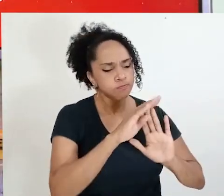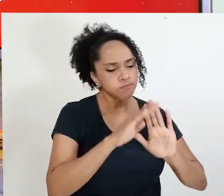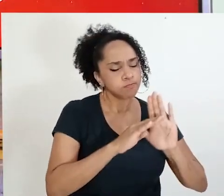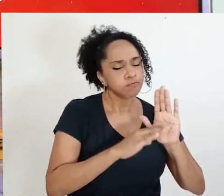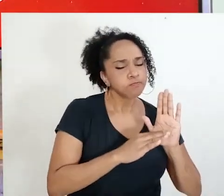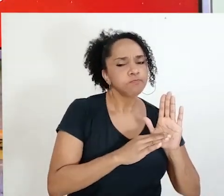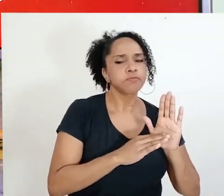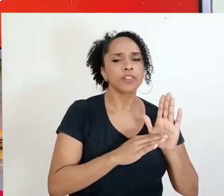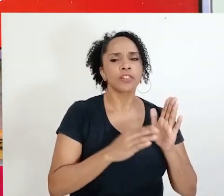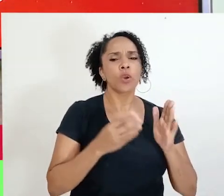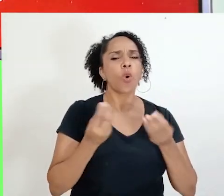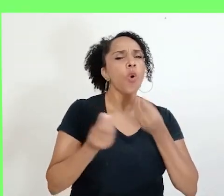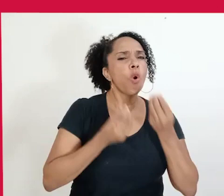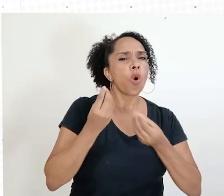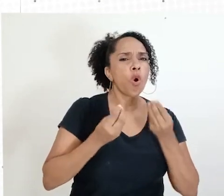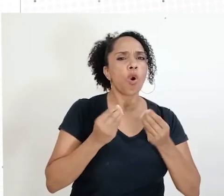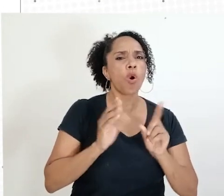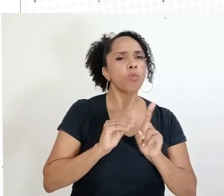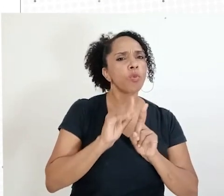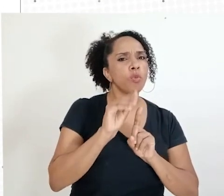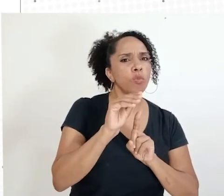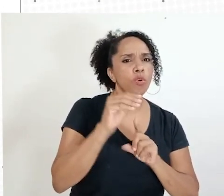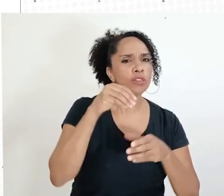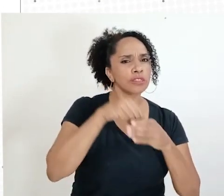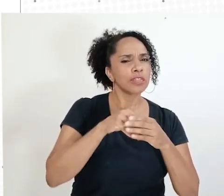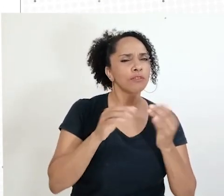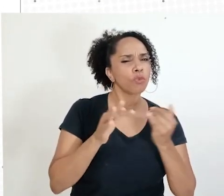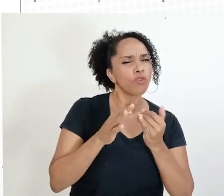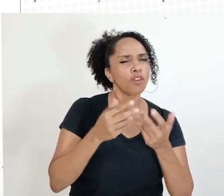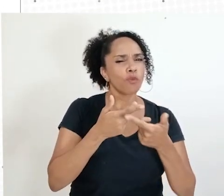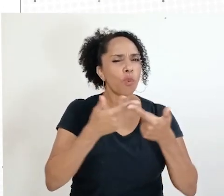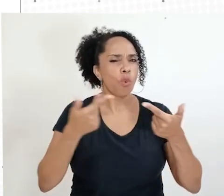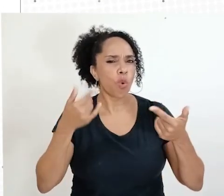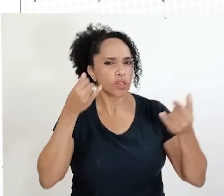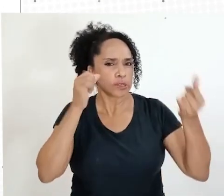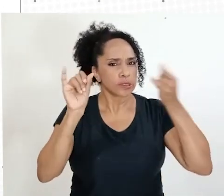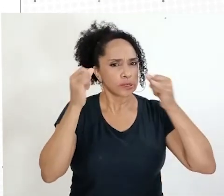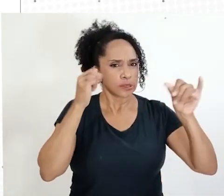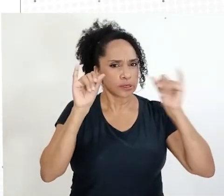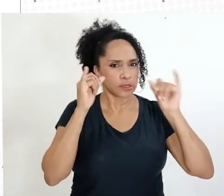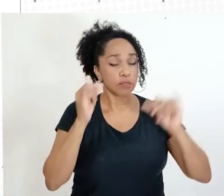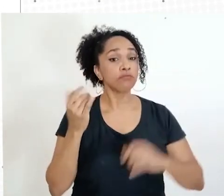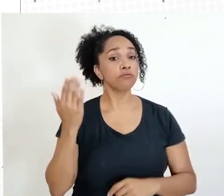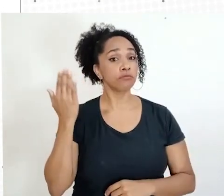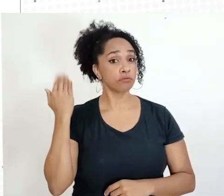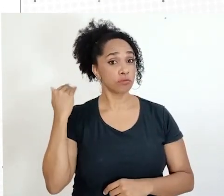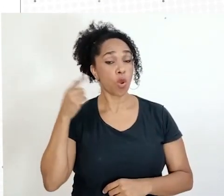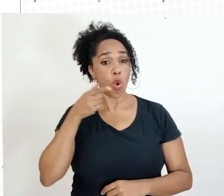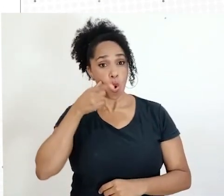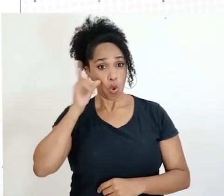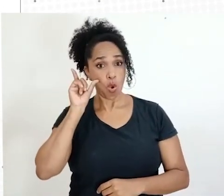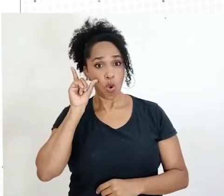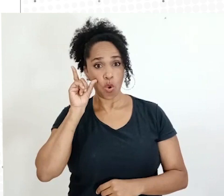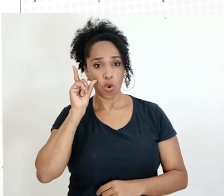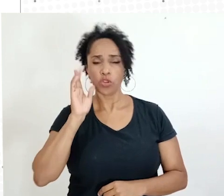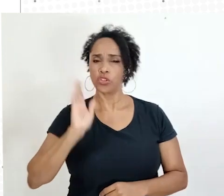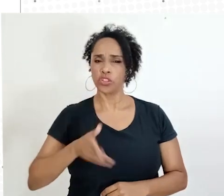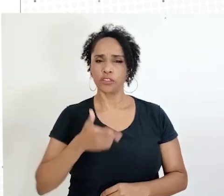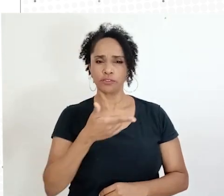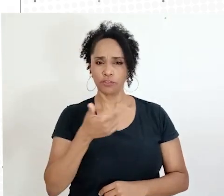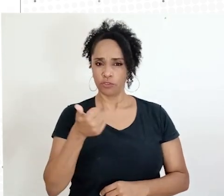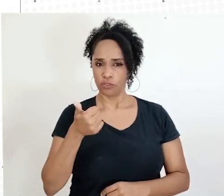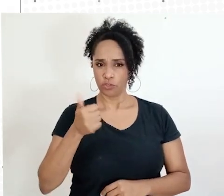para elaborar a política de prevenção e combate ao assédio sexual com primeira reunião